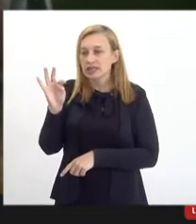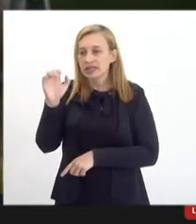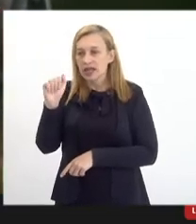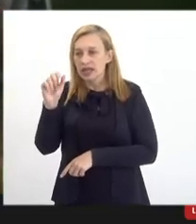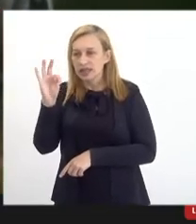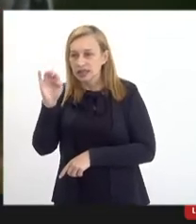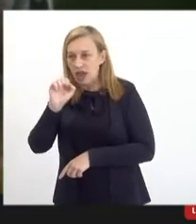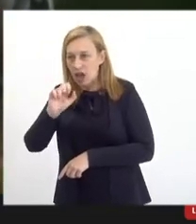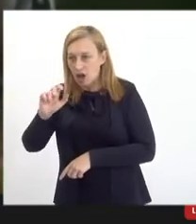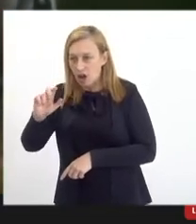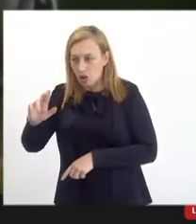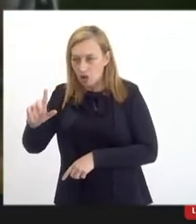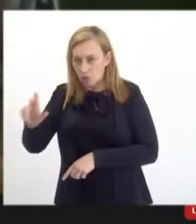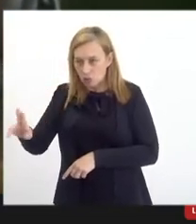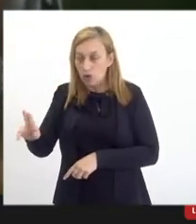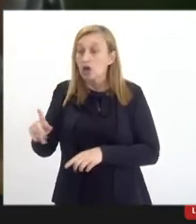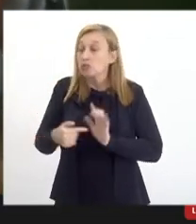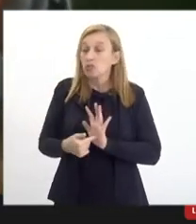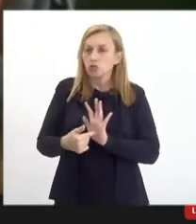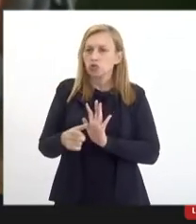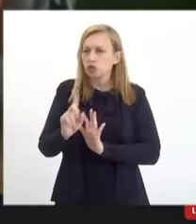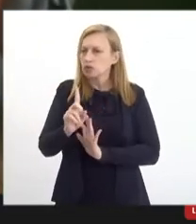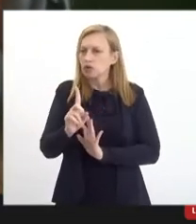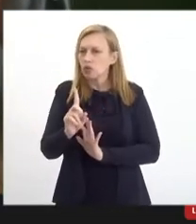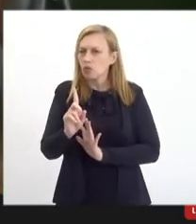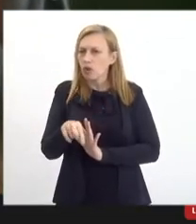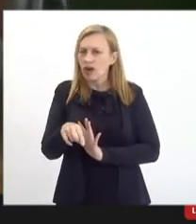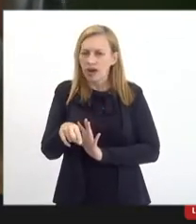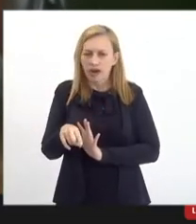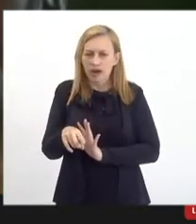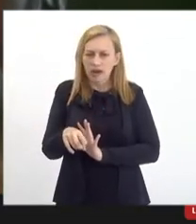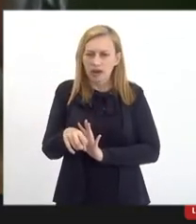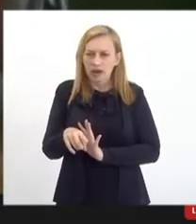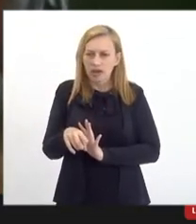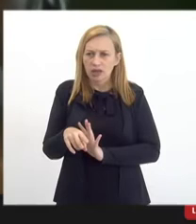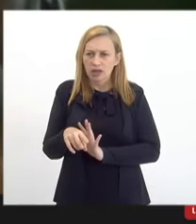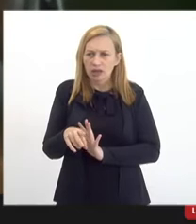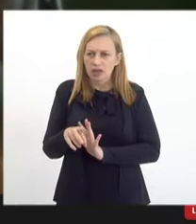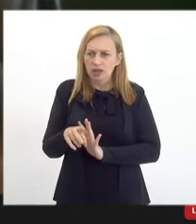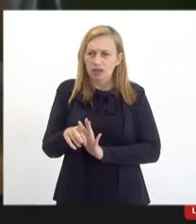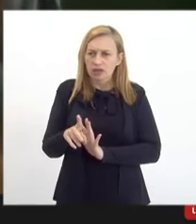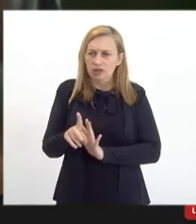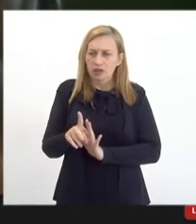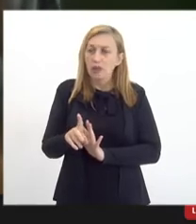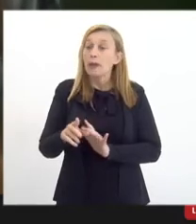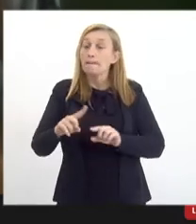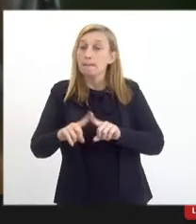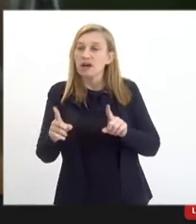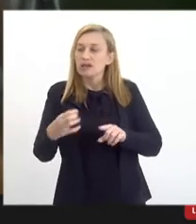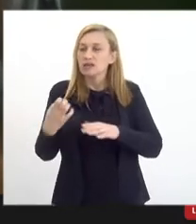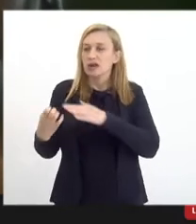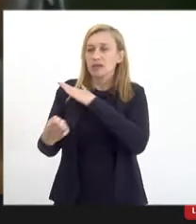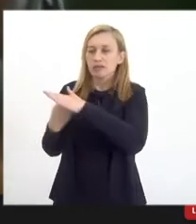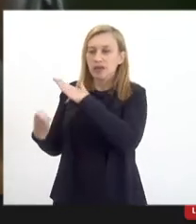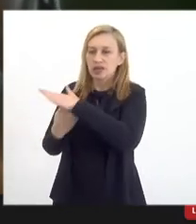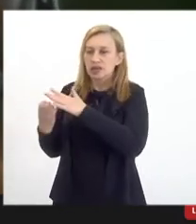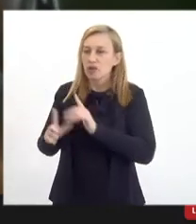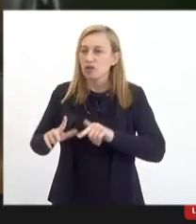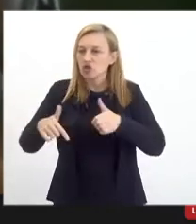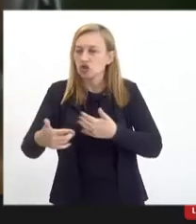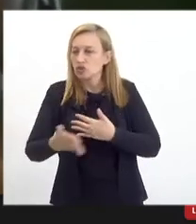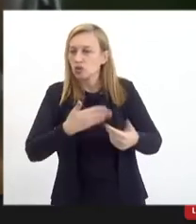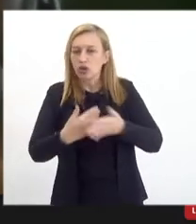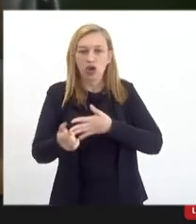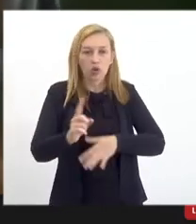mostrou que não era bem isso, mas a empresa ao atuar como qualquer